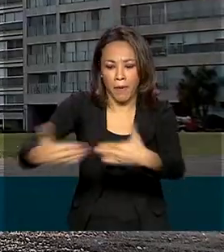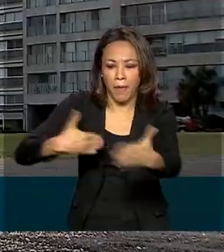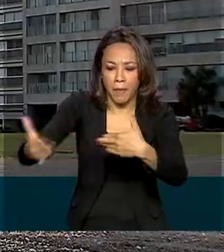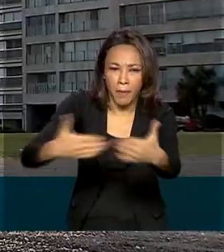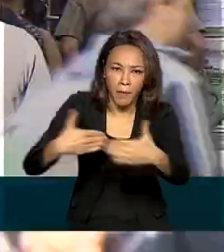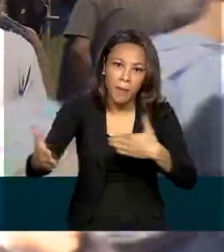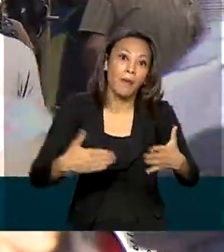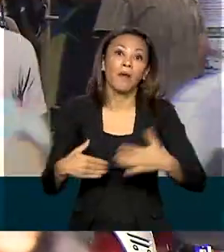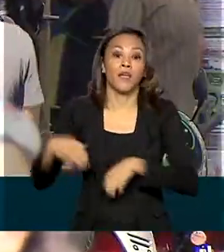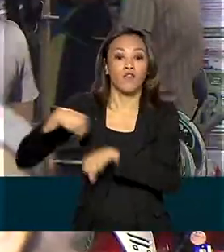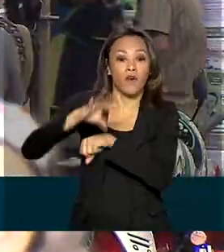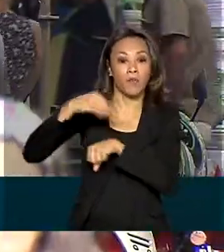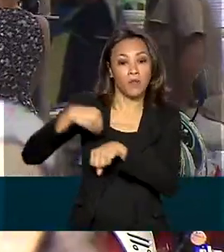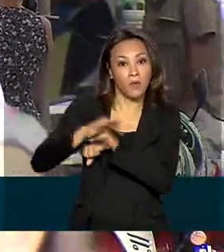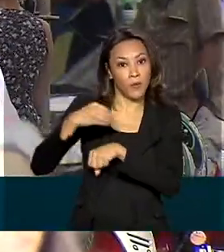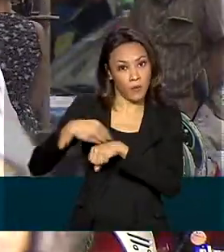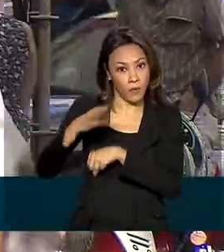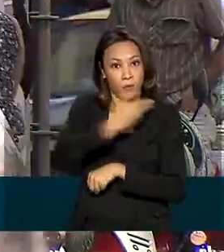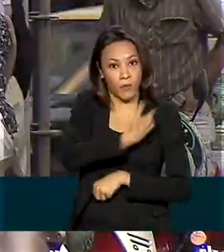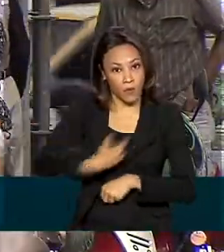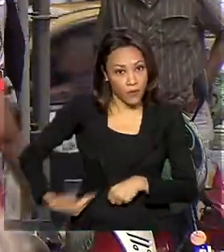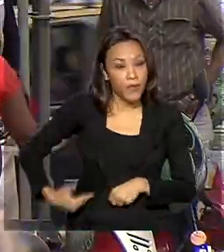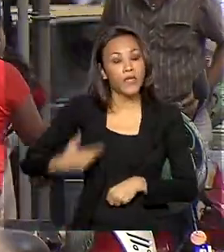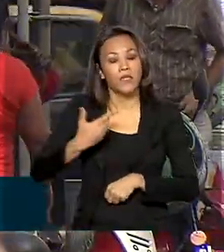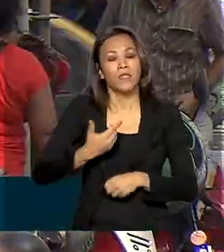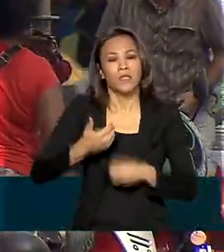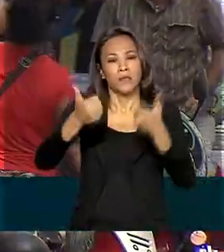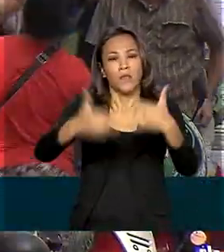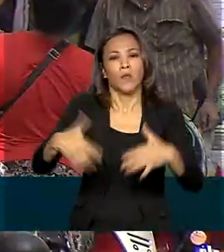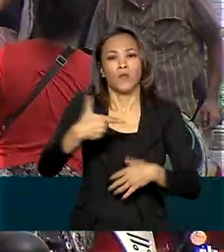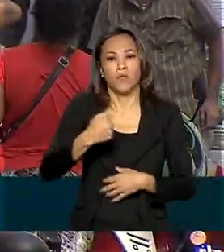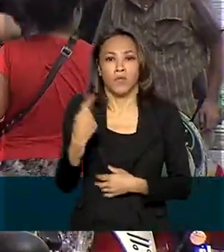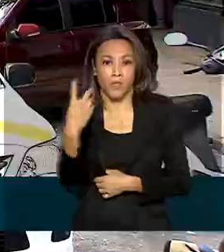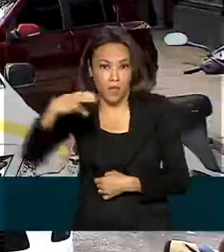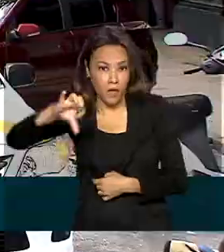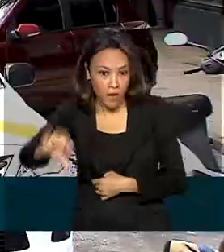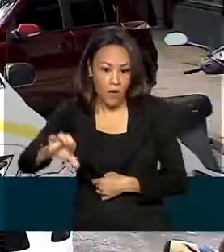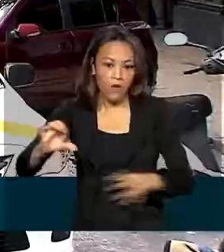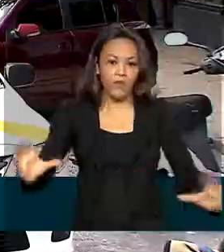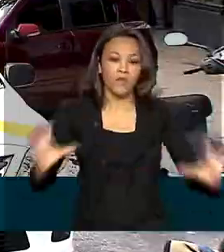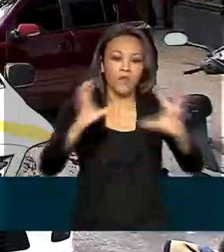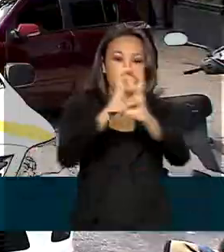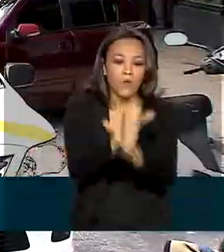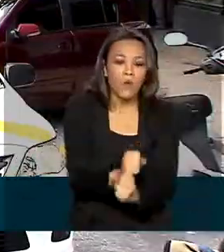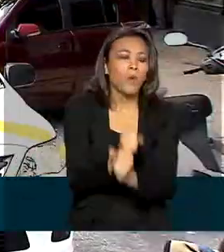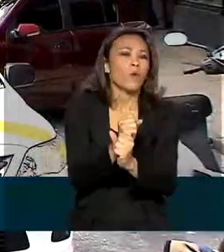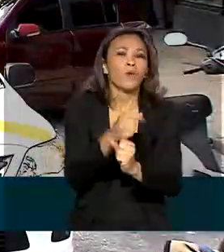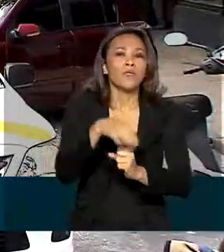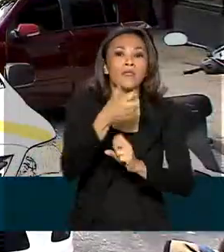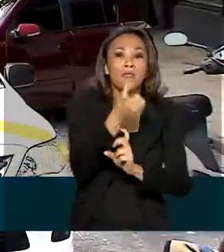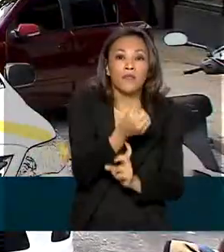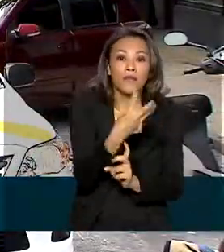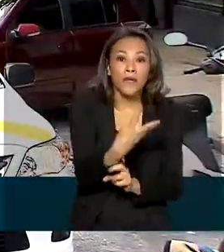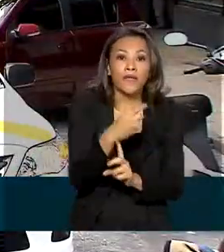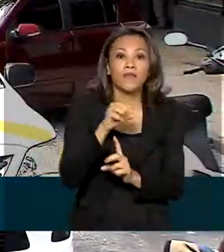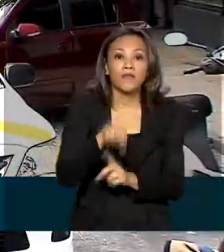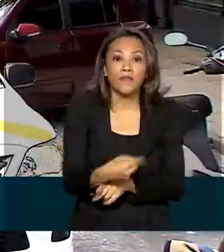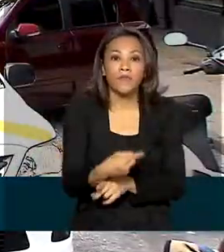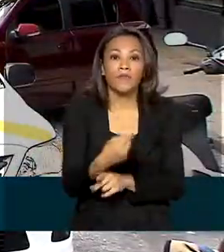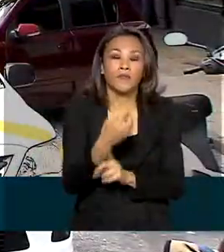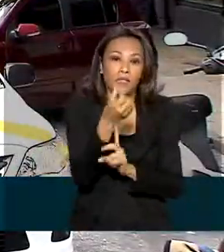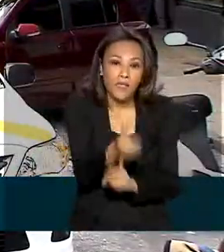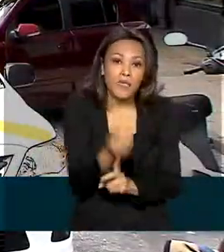dados do Itamaraty, em 2019, a corrente de comércio somou 3,6 bilhões de dólares,